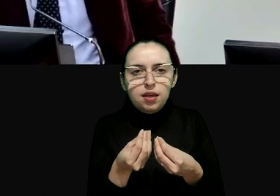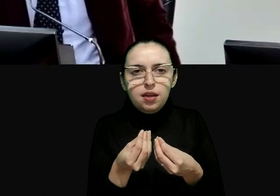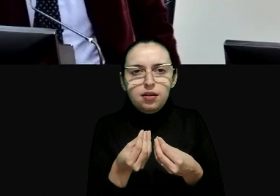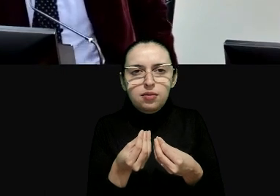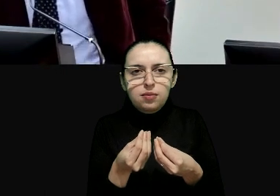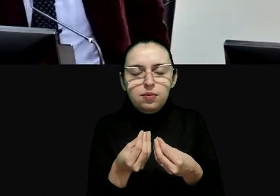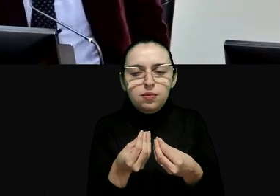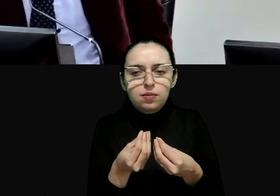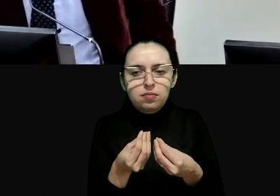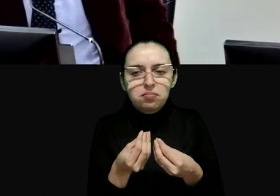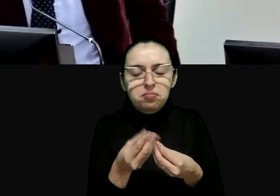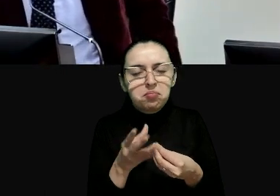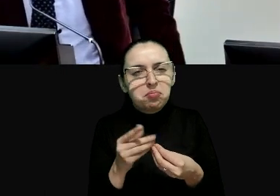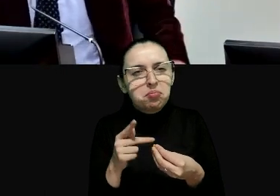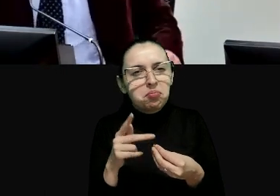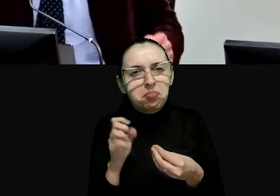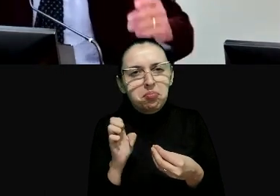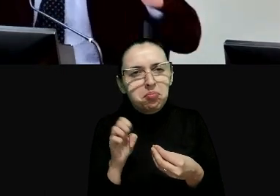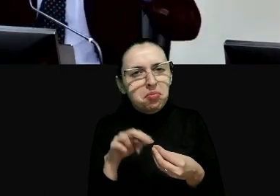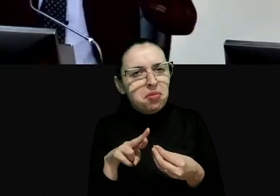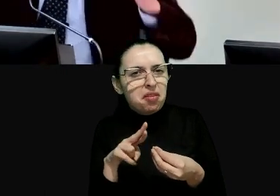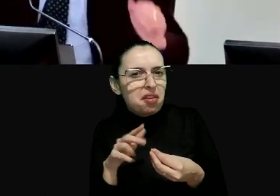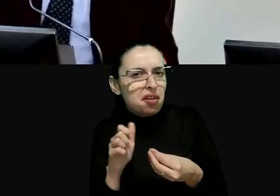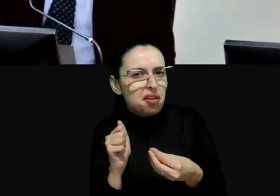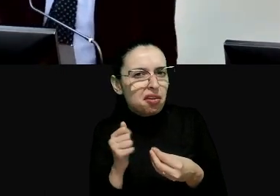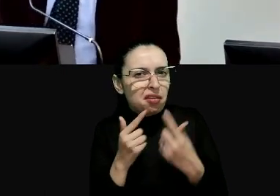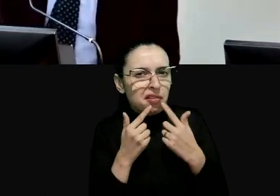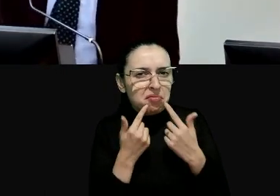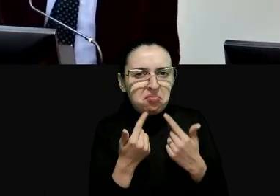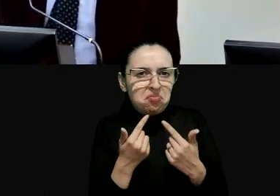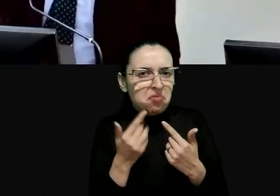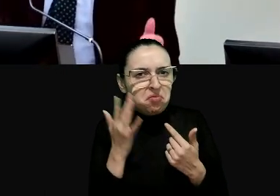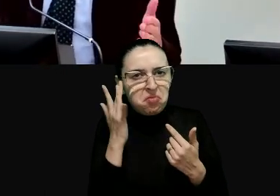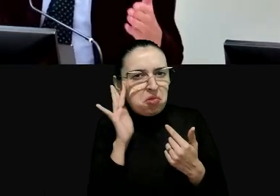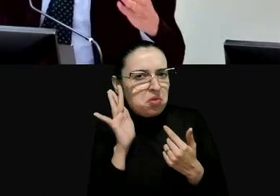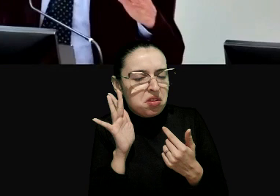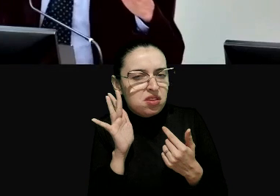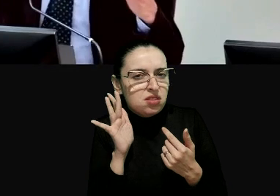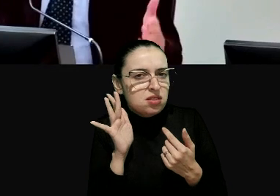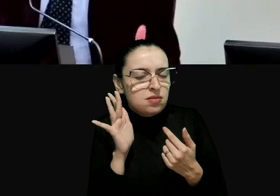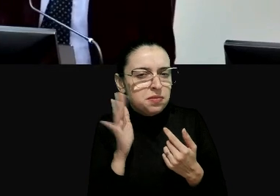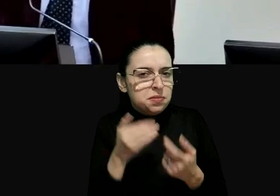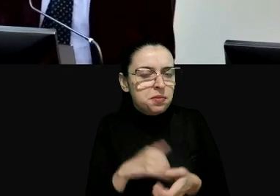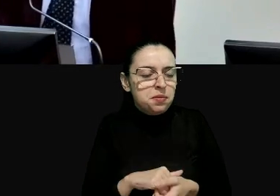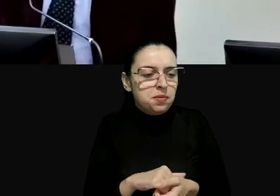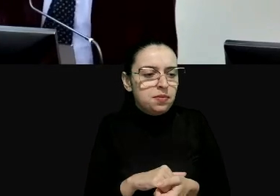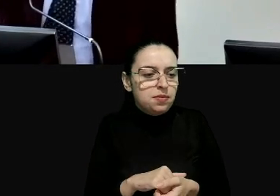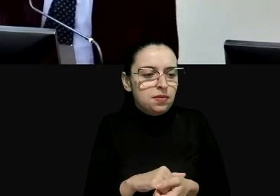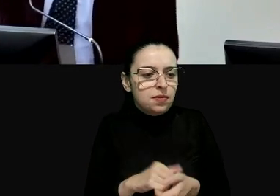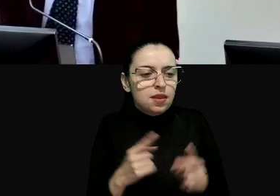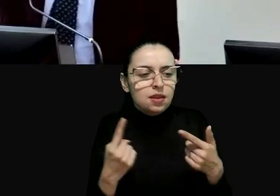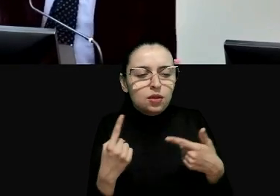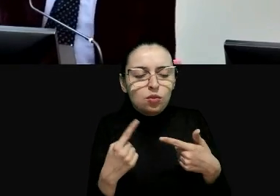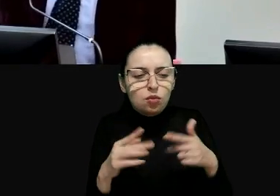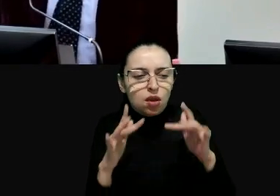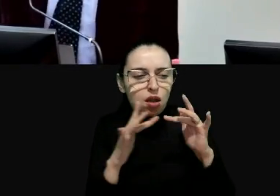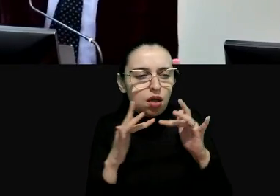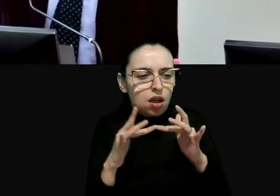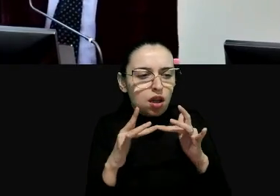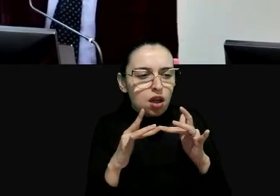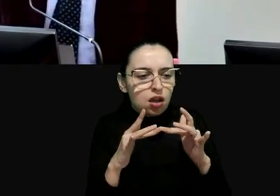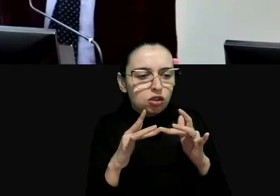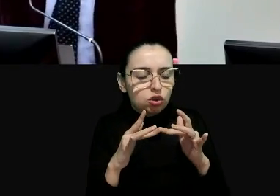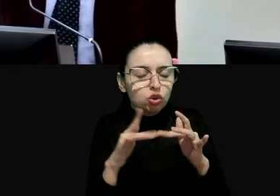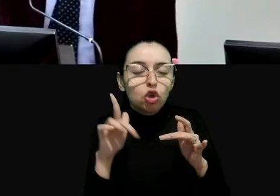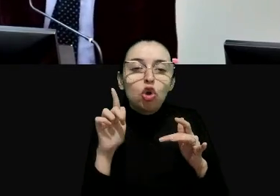porque Manuel Cepera também foi legal do governo